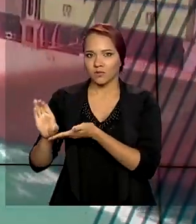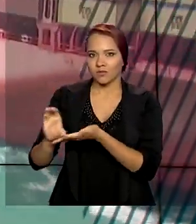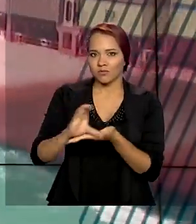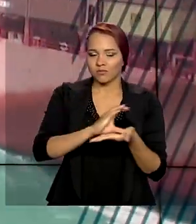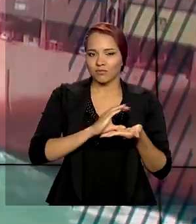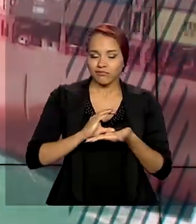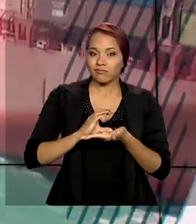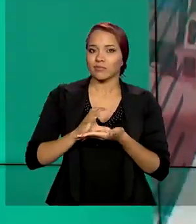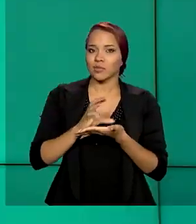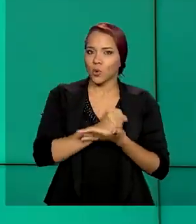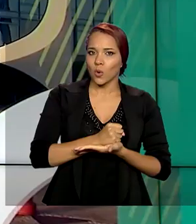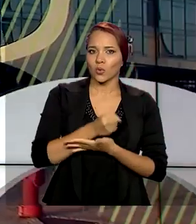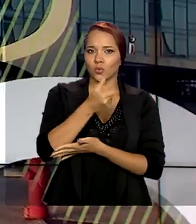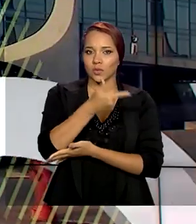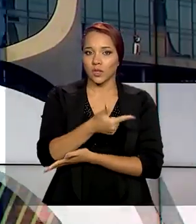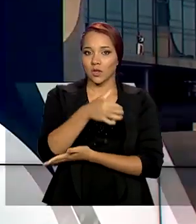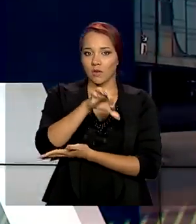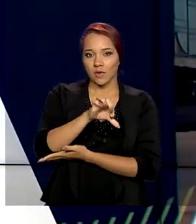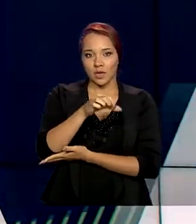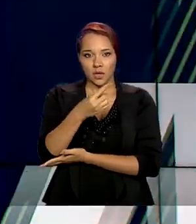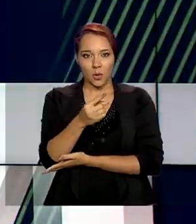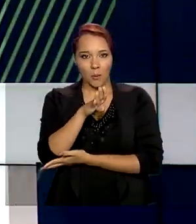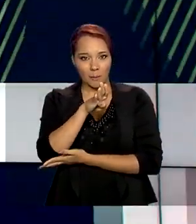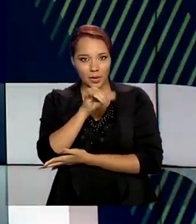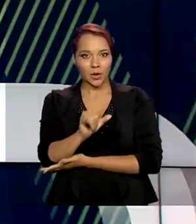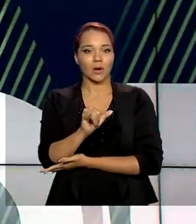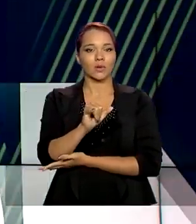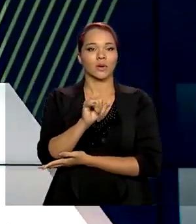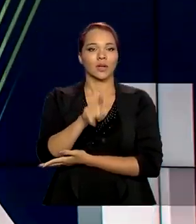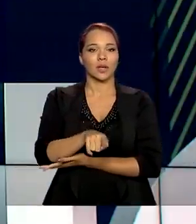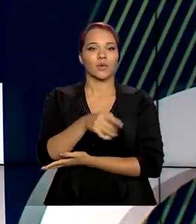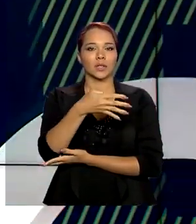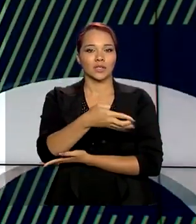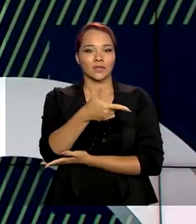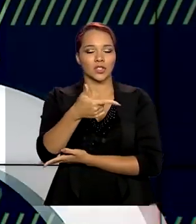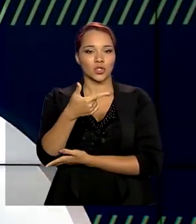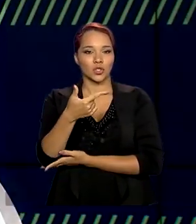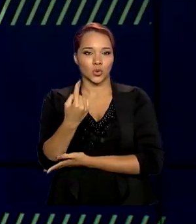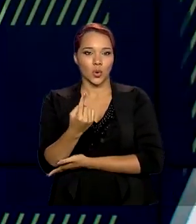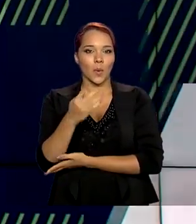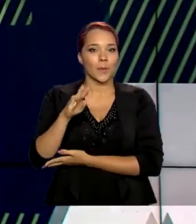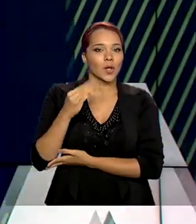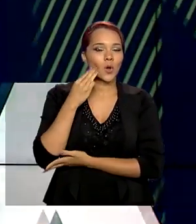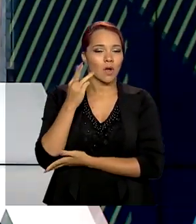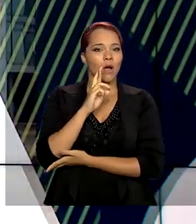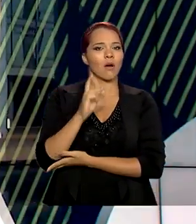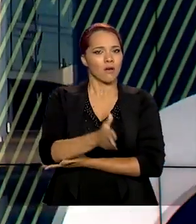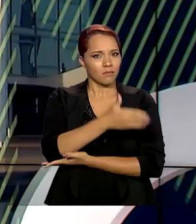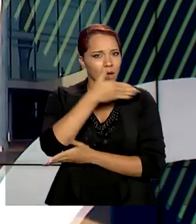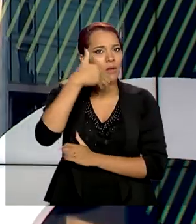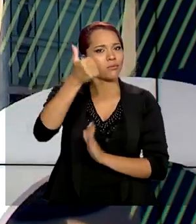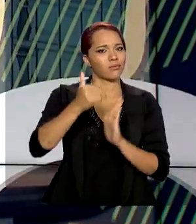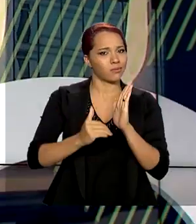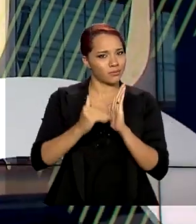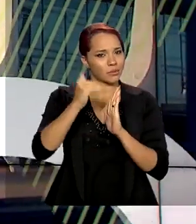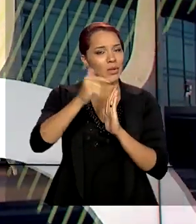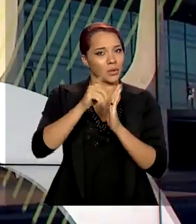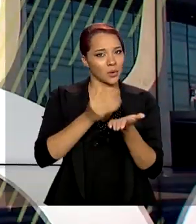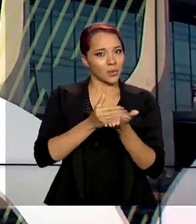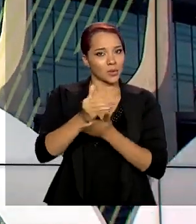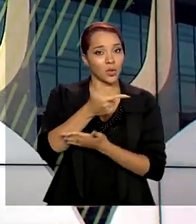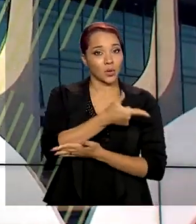291 bilhões e 421 milhões de reais, o melhor desempenho da série histórica que teve início em